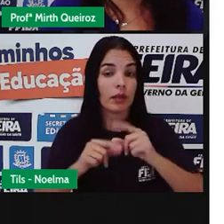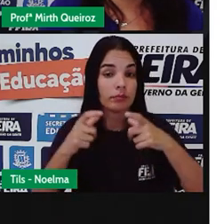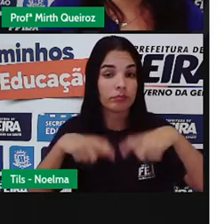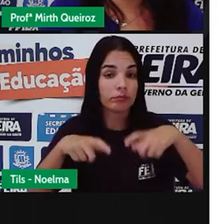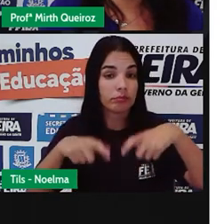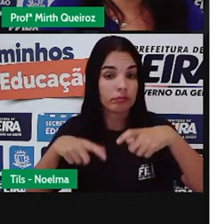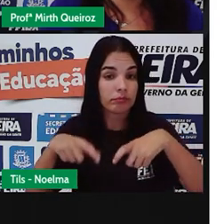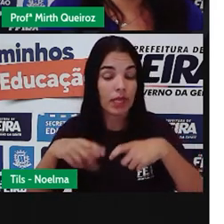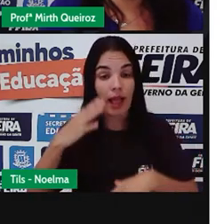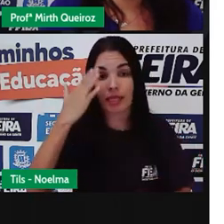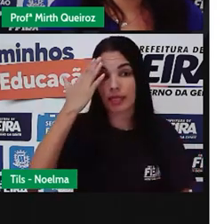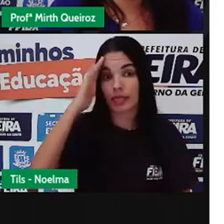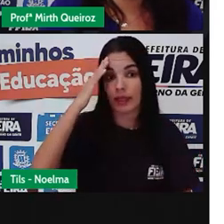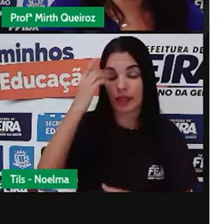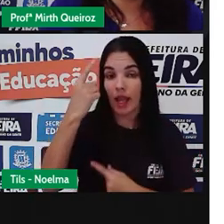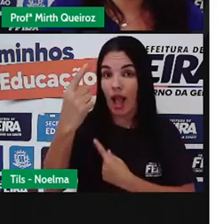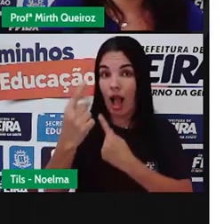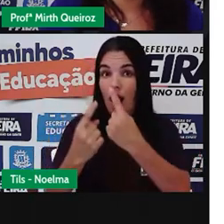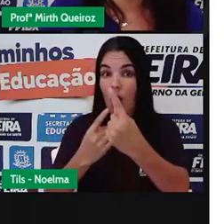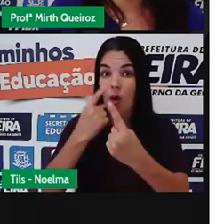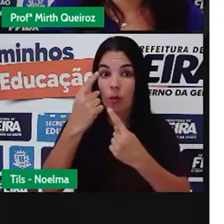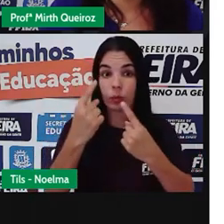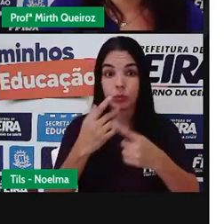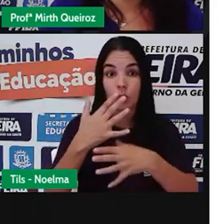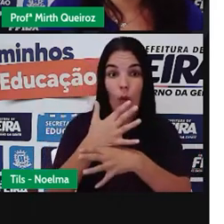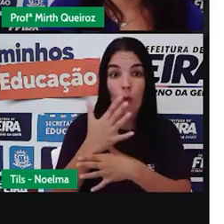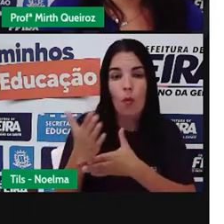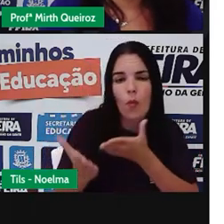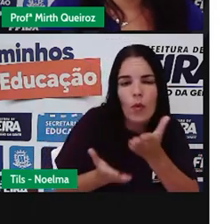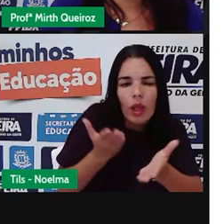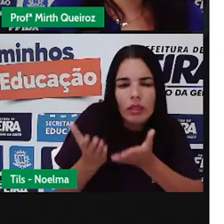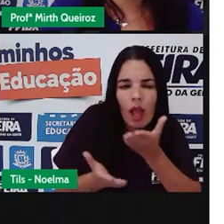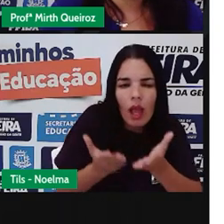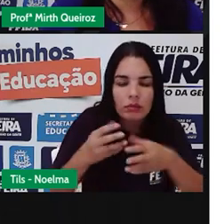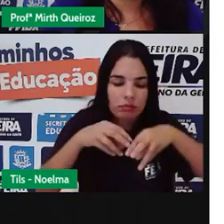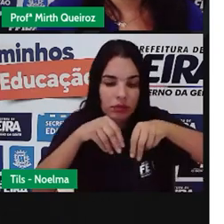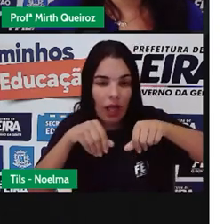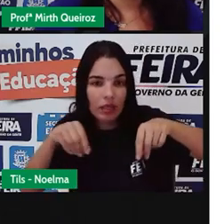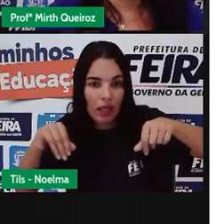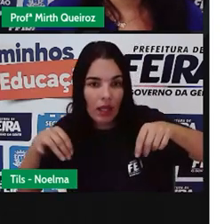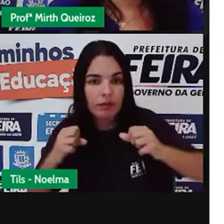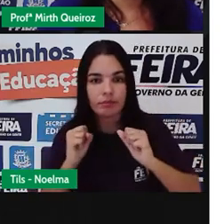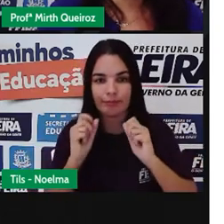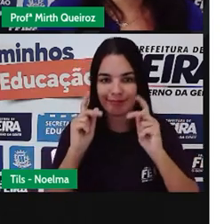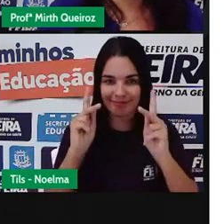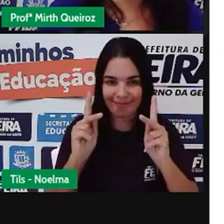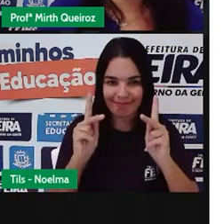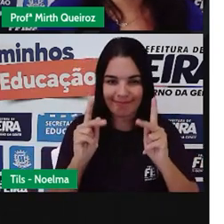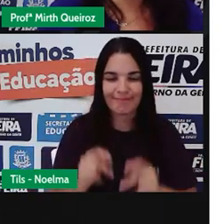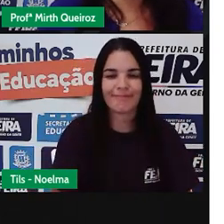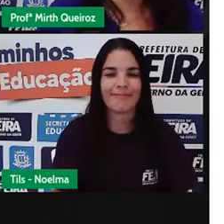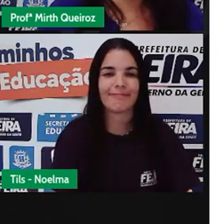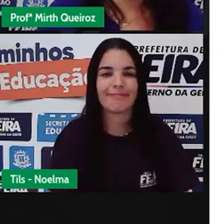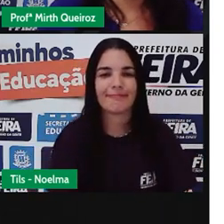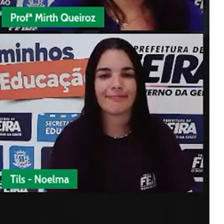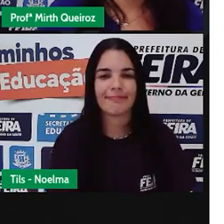entender alguns cuidados que a gente deve ter com o solo. Vamos ver?